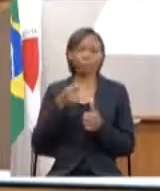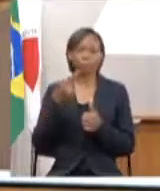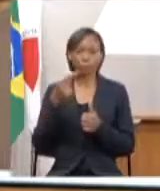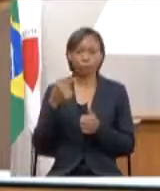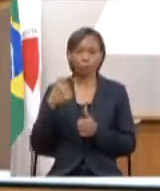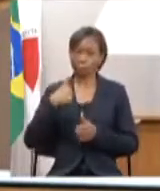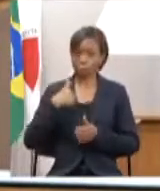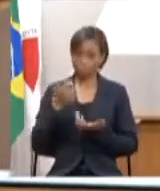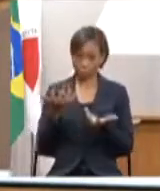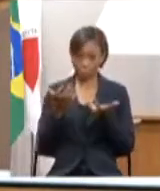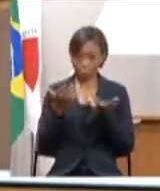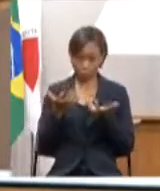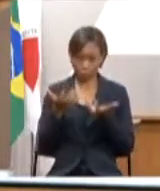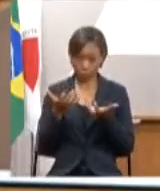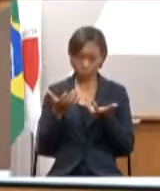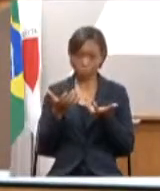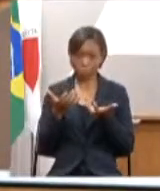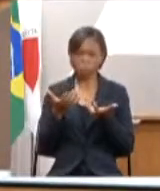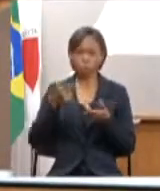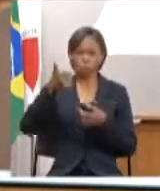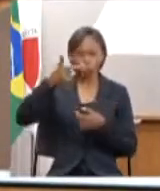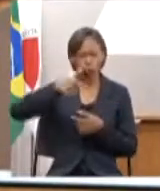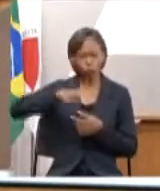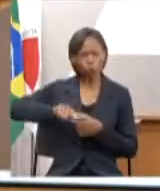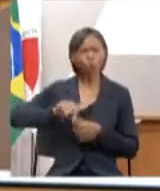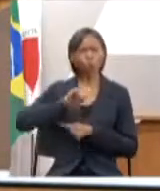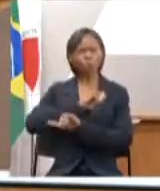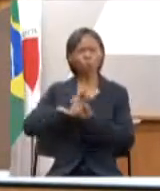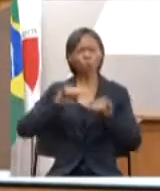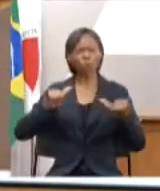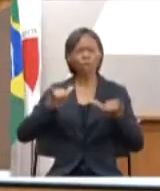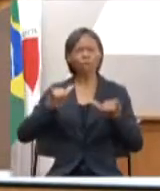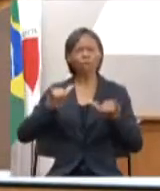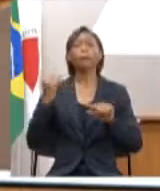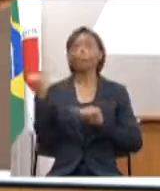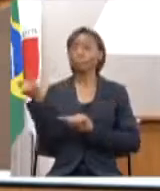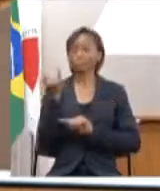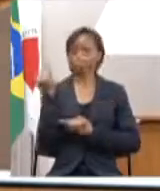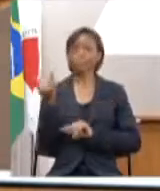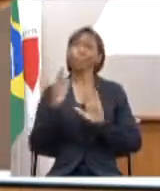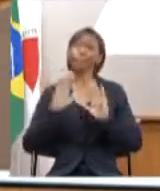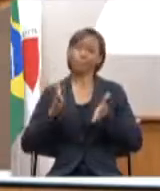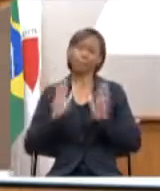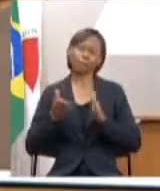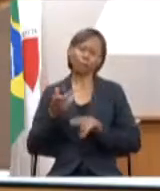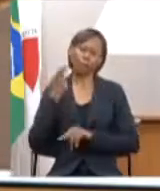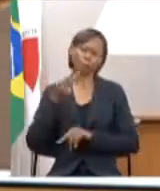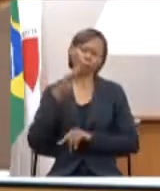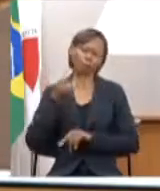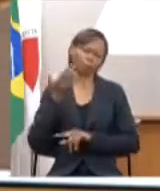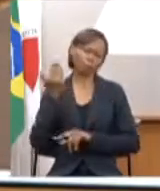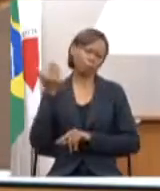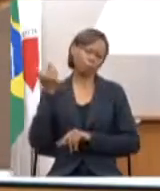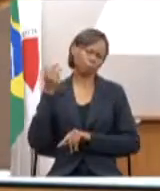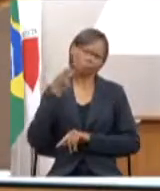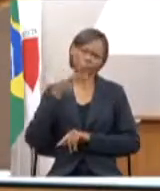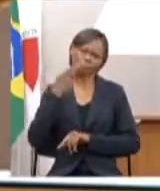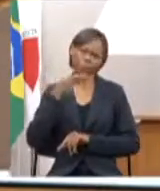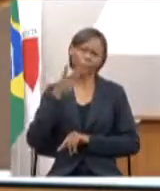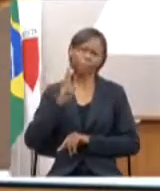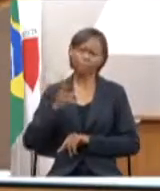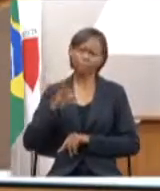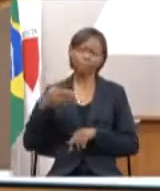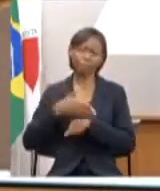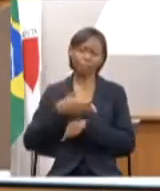presidente, eu gostaria de reforçar a importância que eu venho falando já em várias das minhas participações na Comissão de